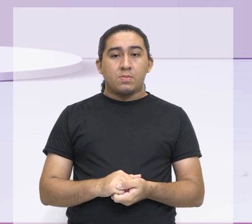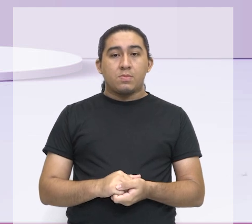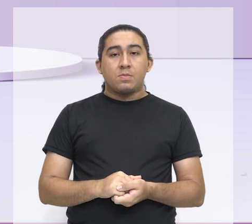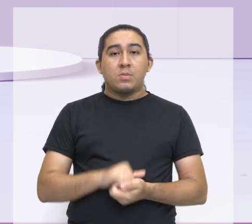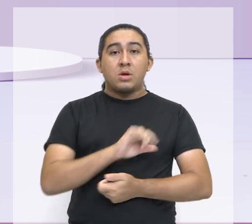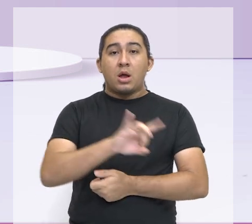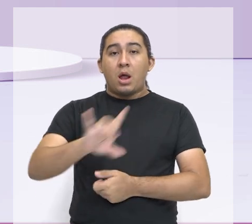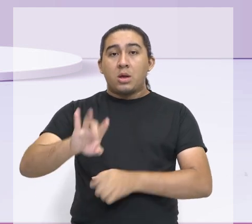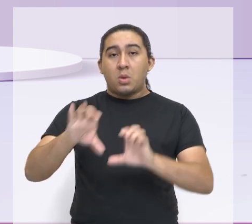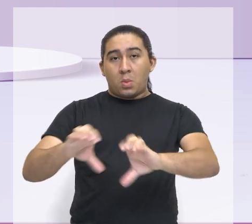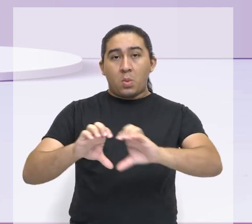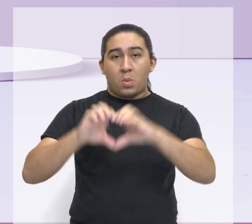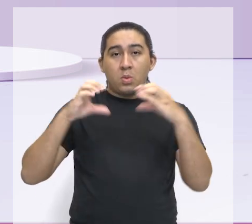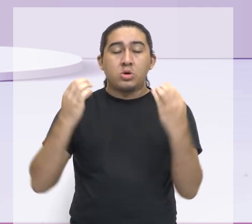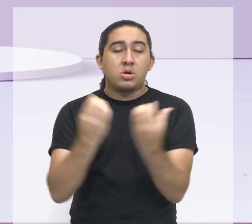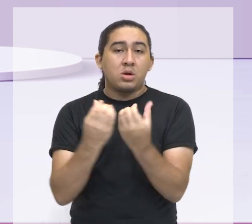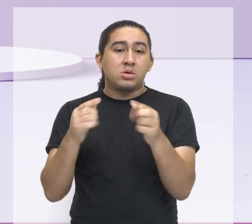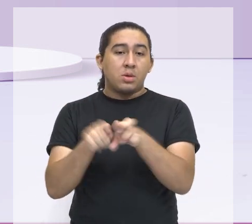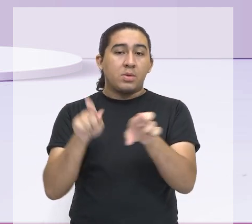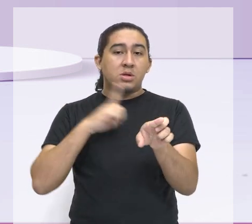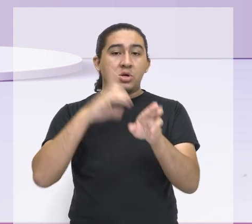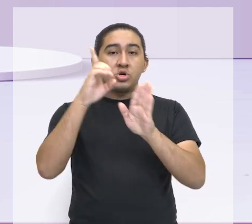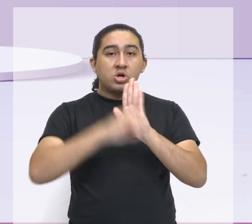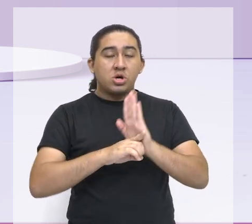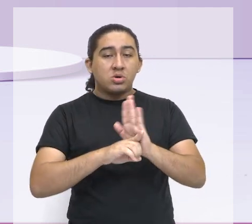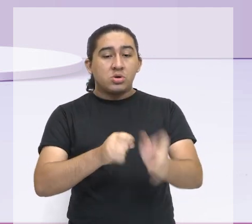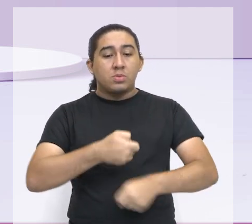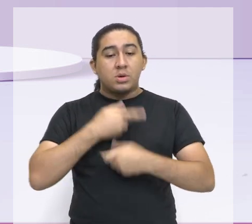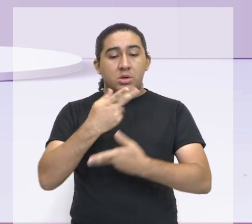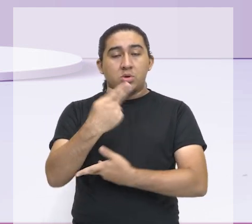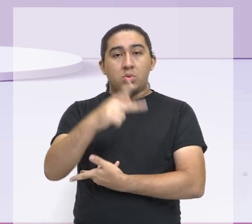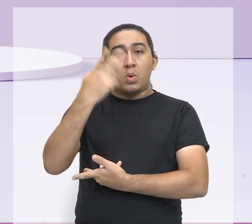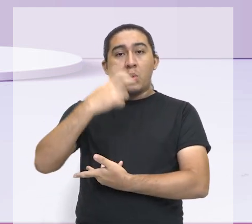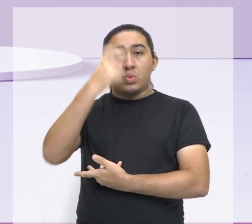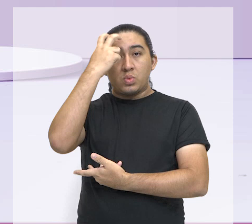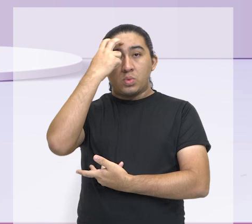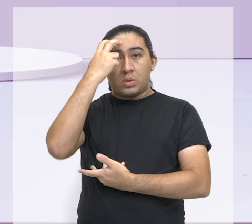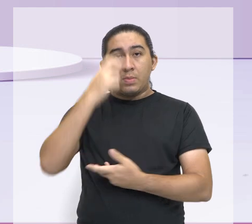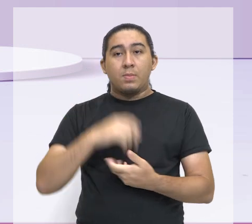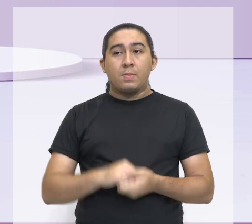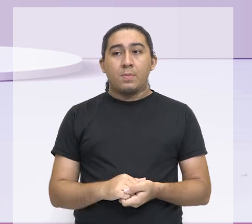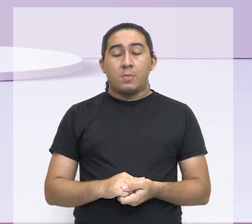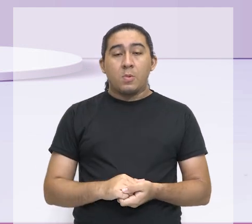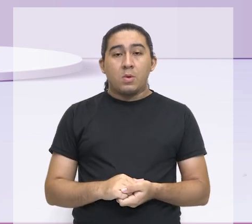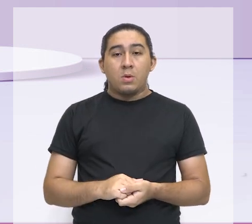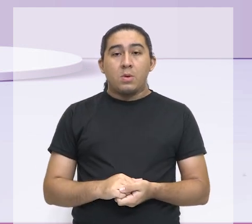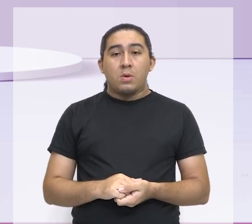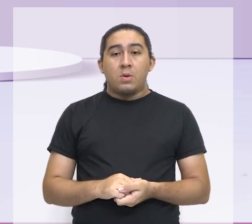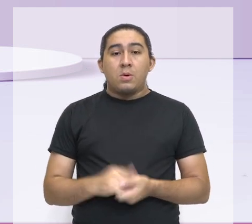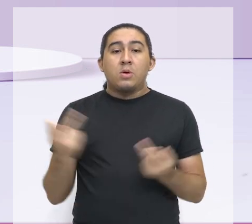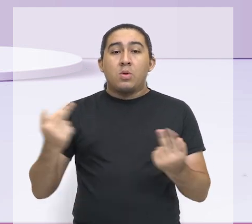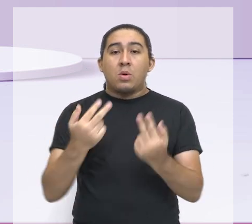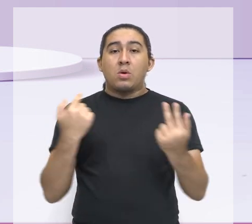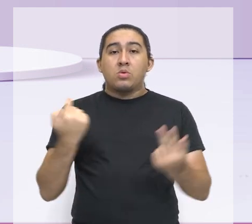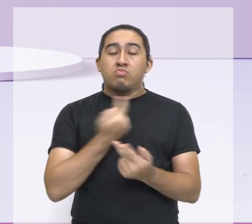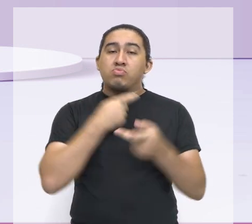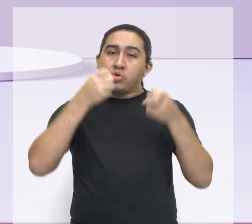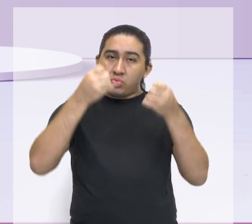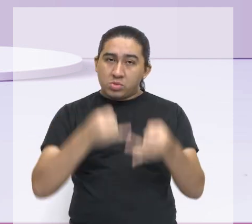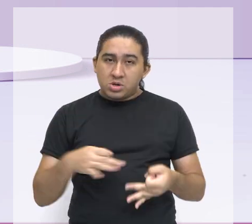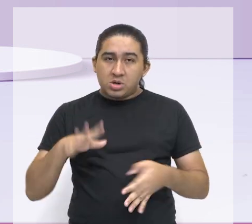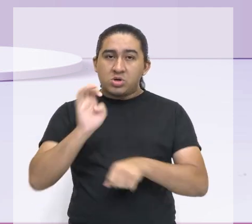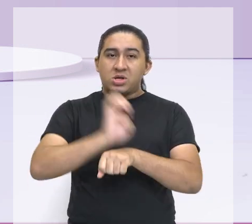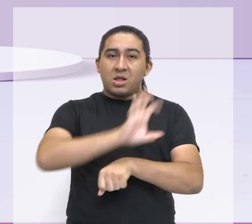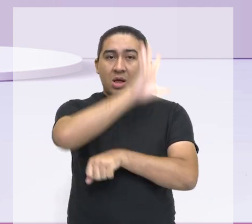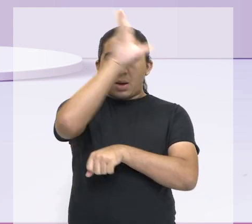comunidade, tem direito de expressar a sua cultura. Como nós fazemos muito no Amazonas,